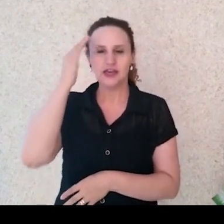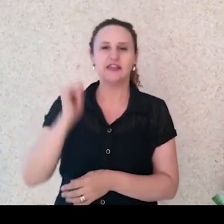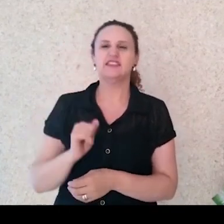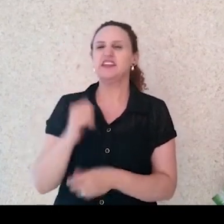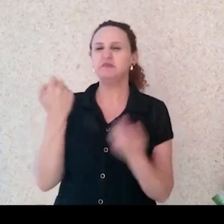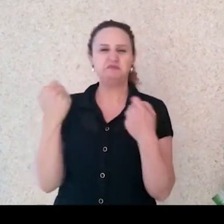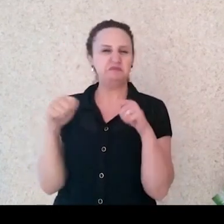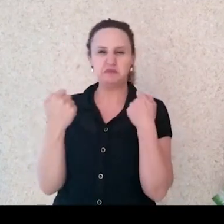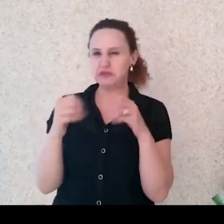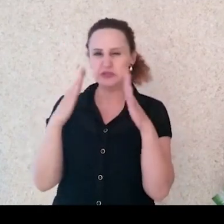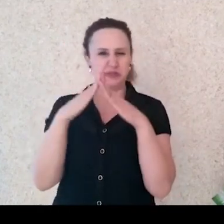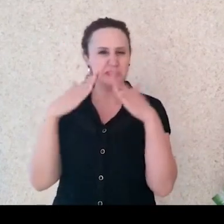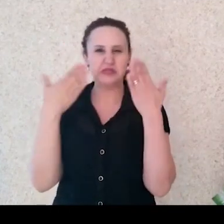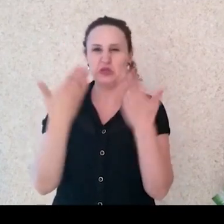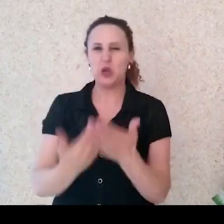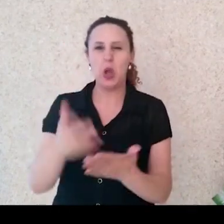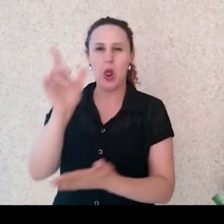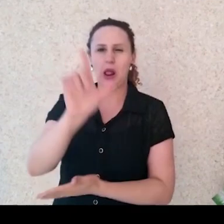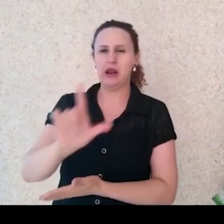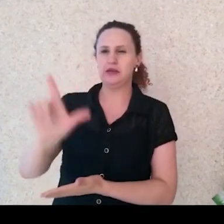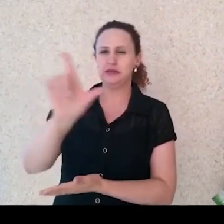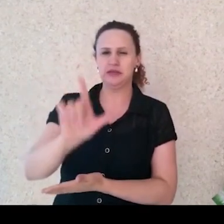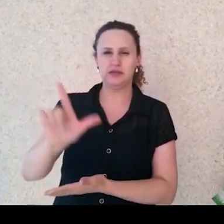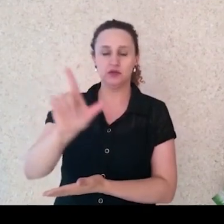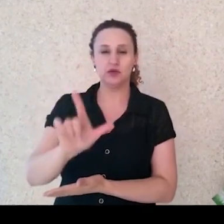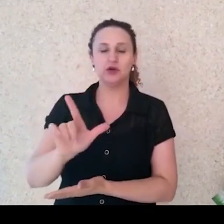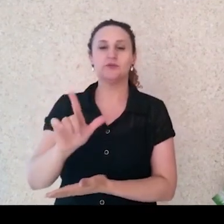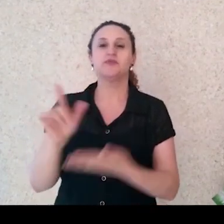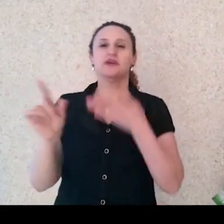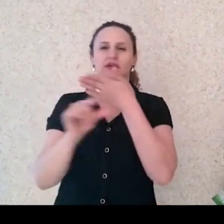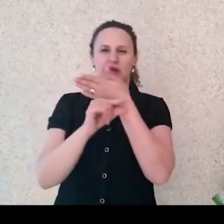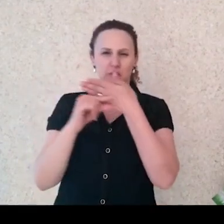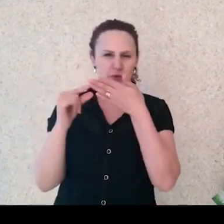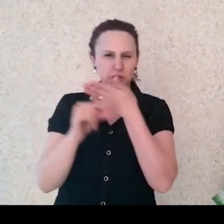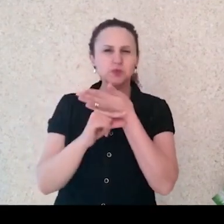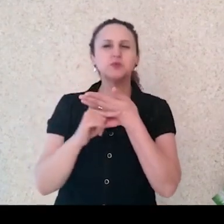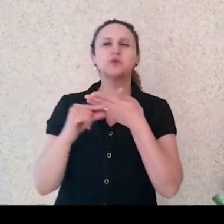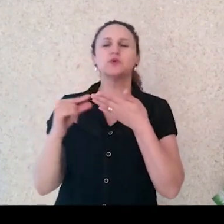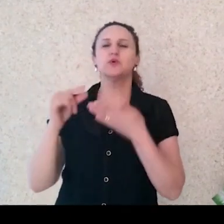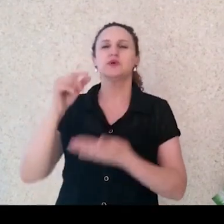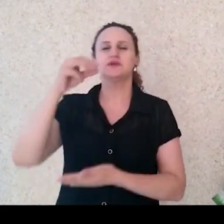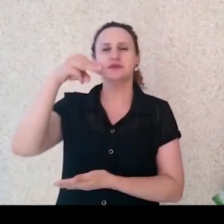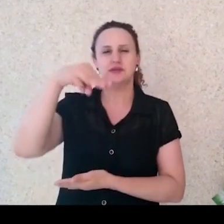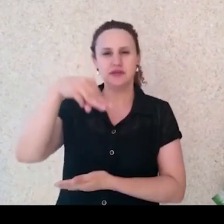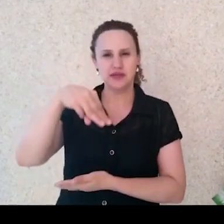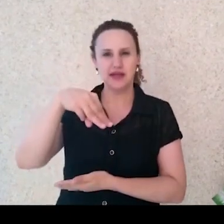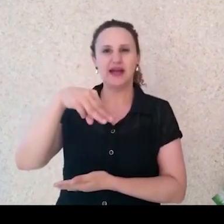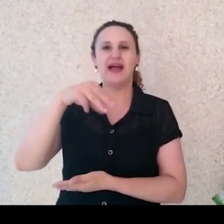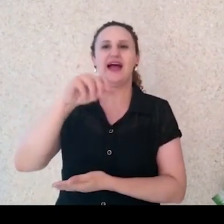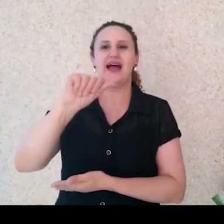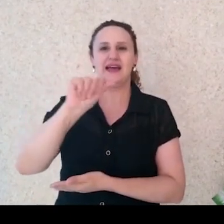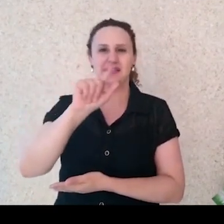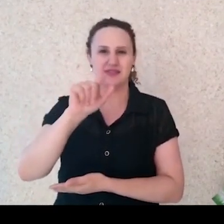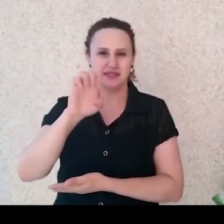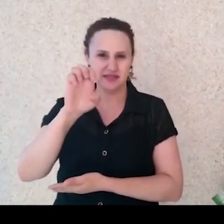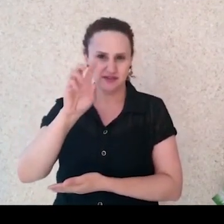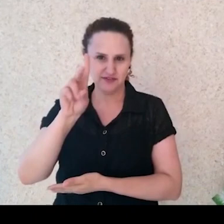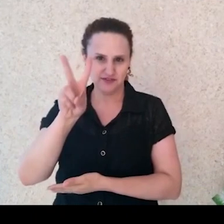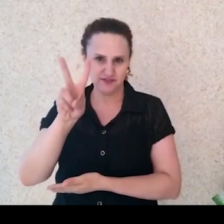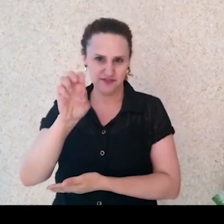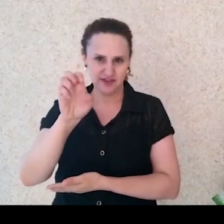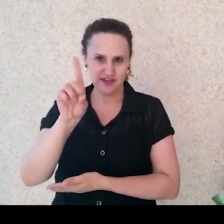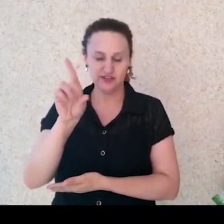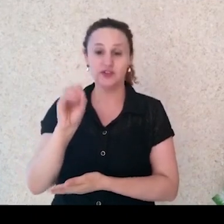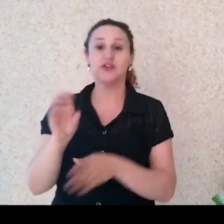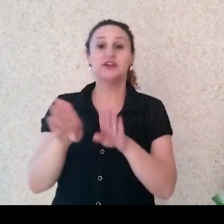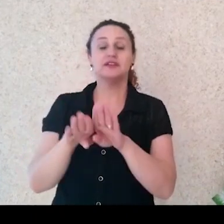desserviço das escolas para a literatura. Álvares de Azevedo e Machado de Assis não são para adolescentes e forçar isso